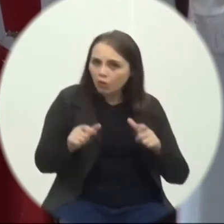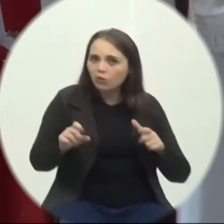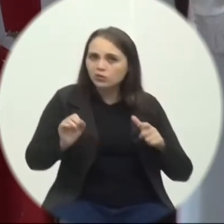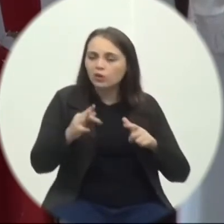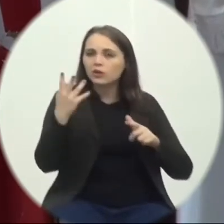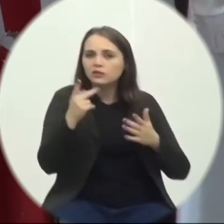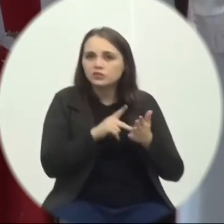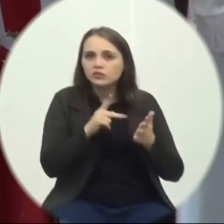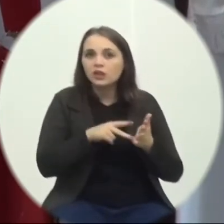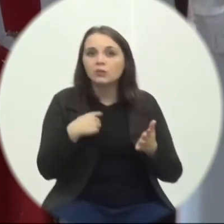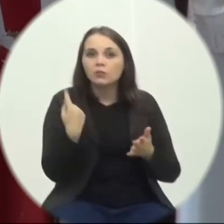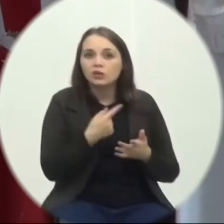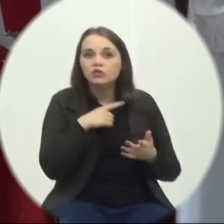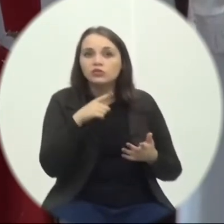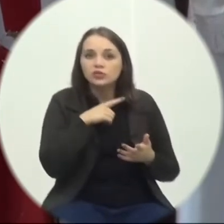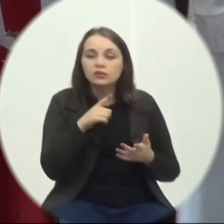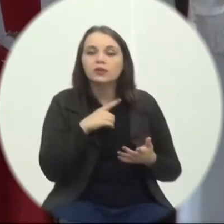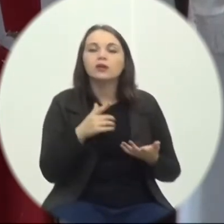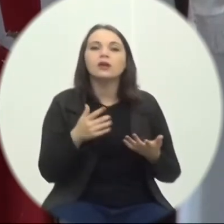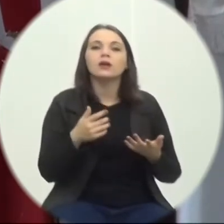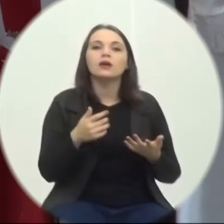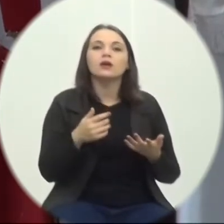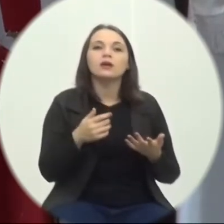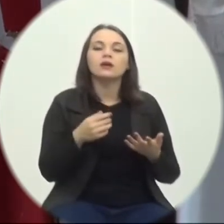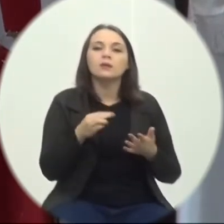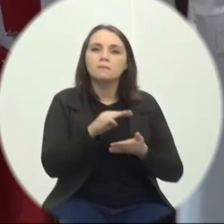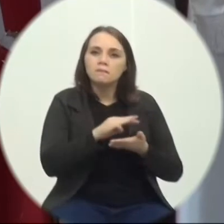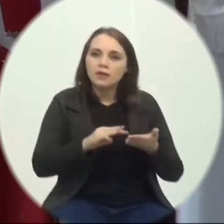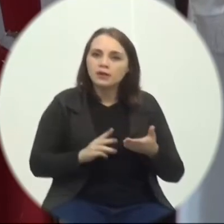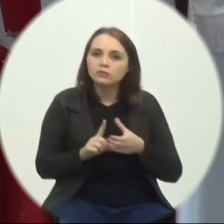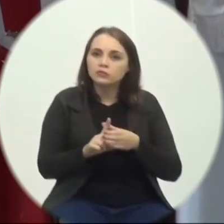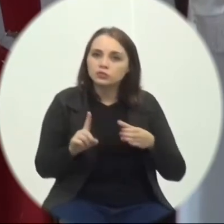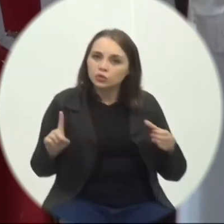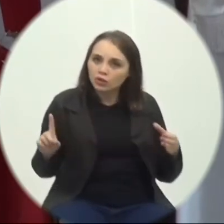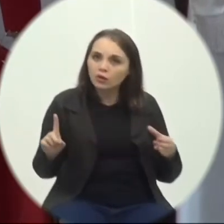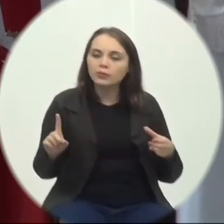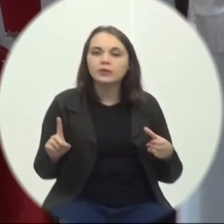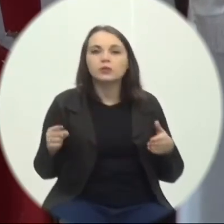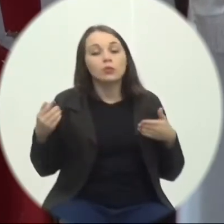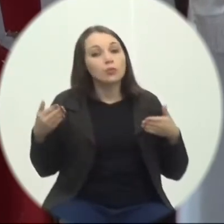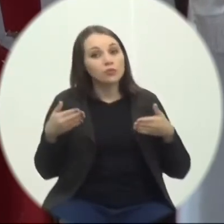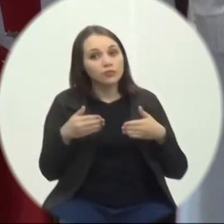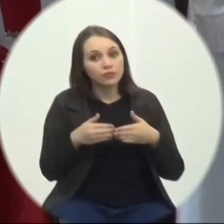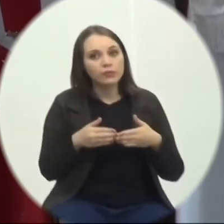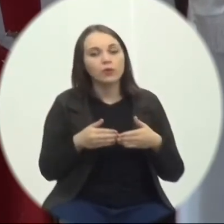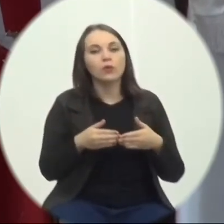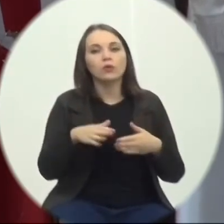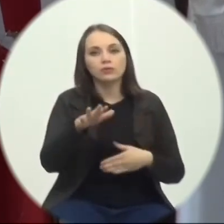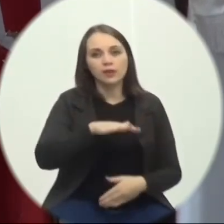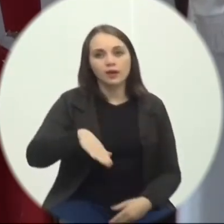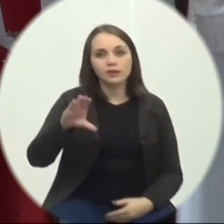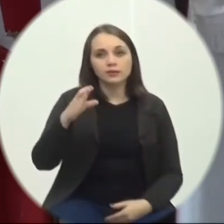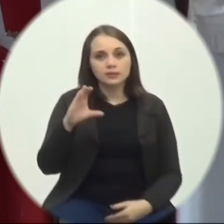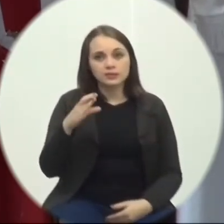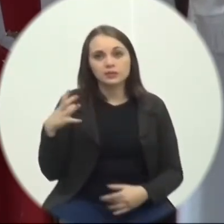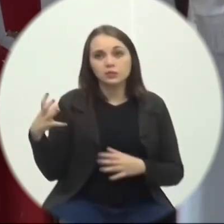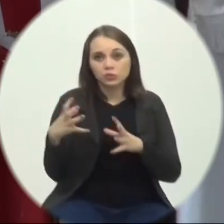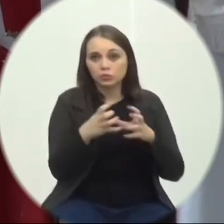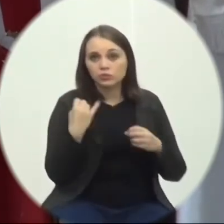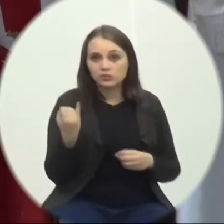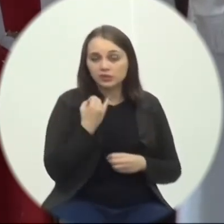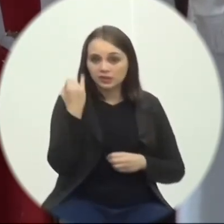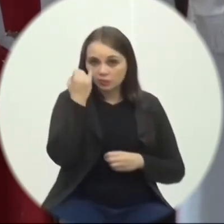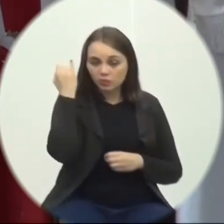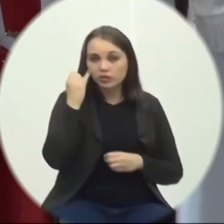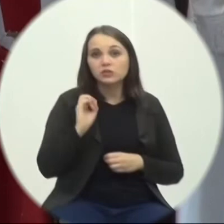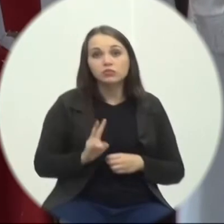poder Ter de fato Medidas de isolamento Ou não Pautadas em Dados científicos Isso era importante Lá no começo E